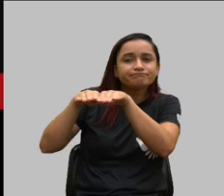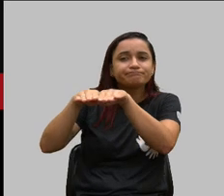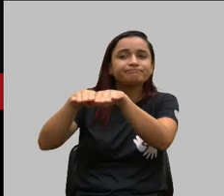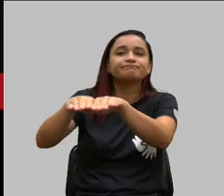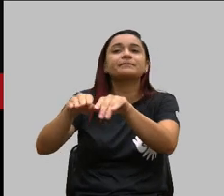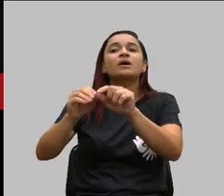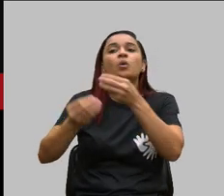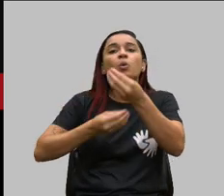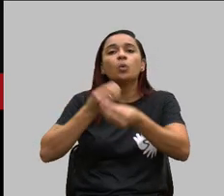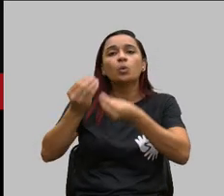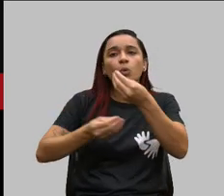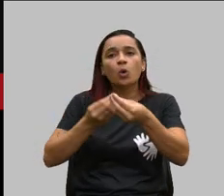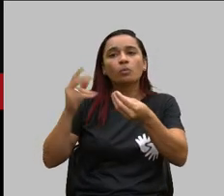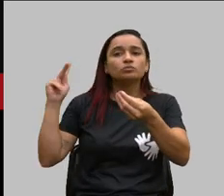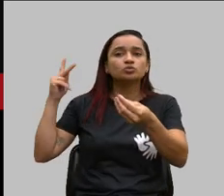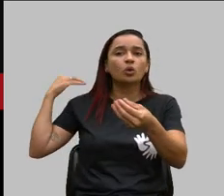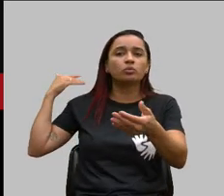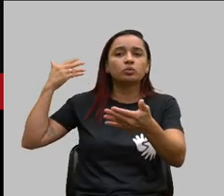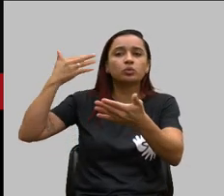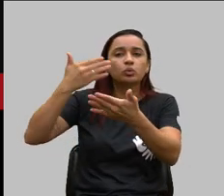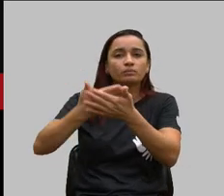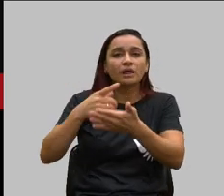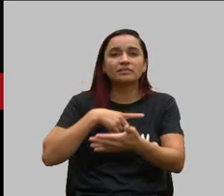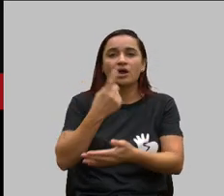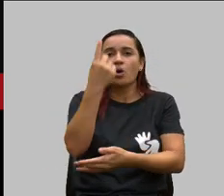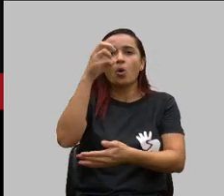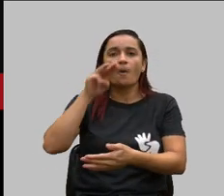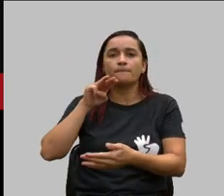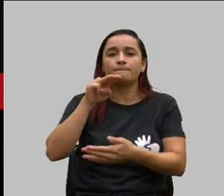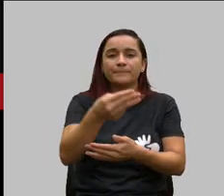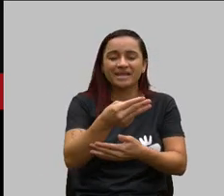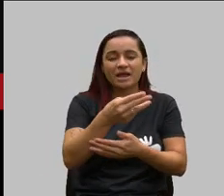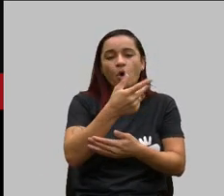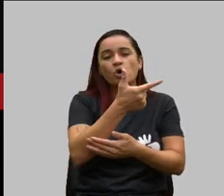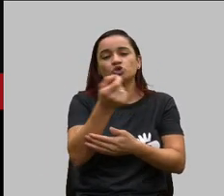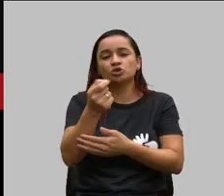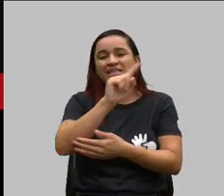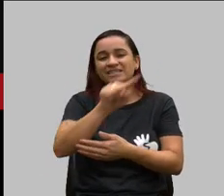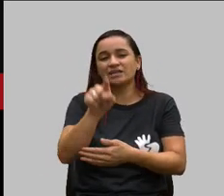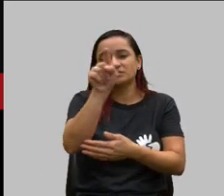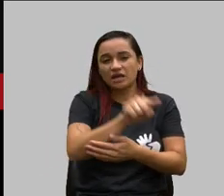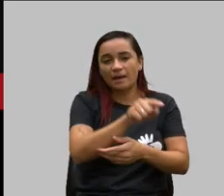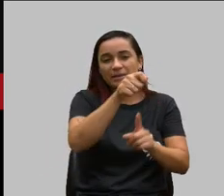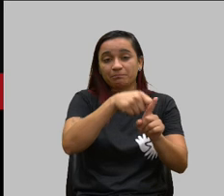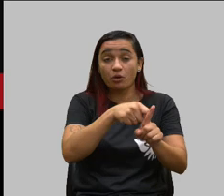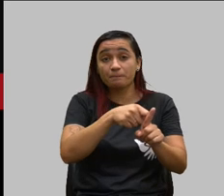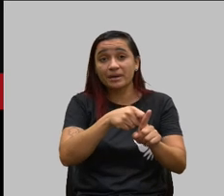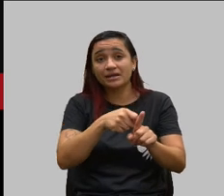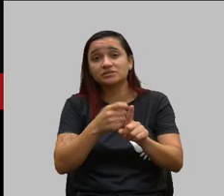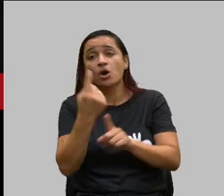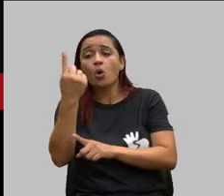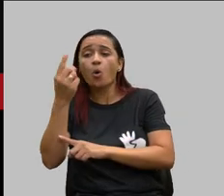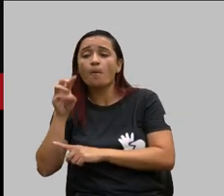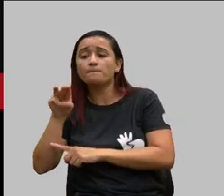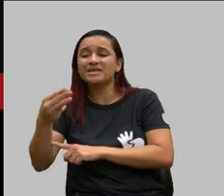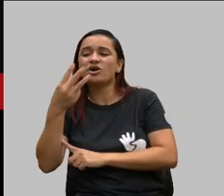histórica de você ter em torno de um milhão e duzentos cancelamentos por mês e em torno de um milhão e trezentos e cinquenta